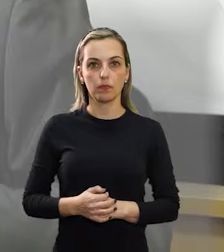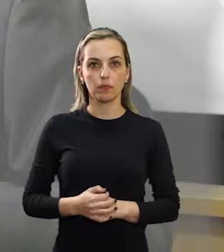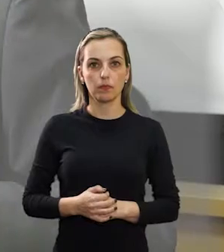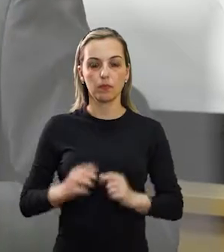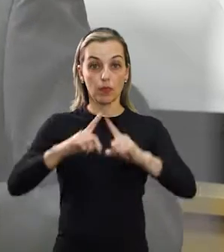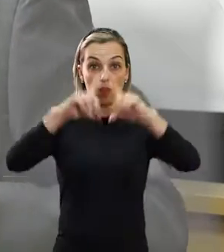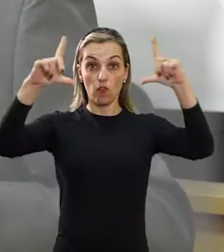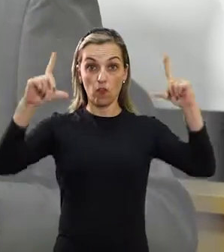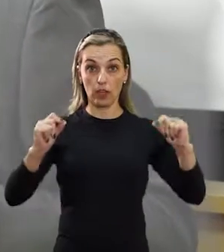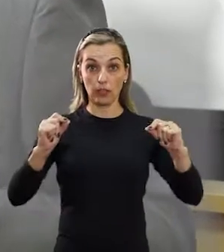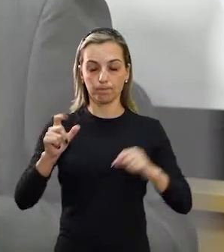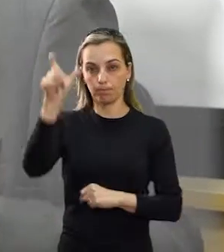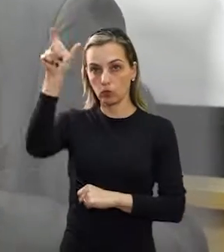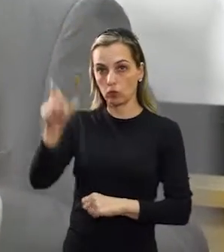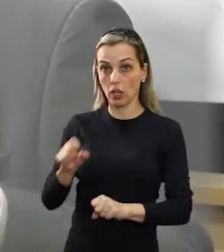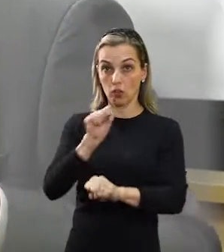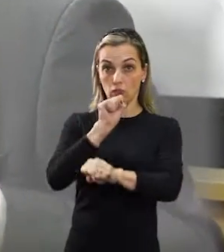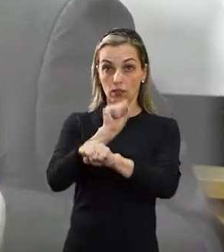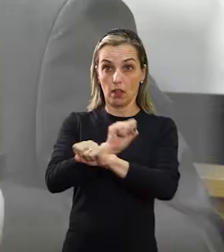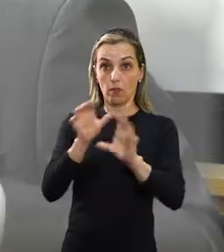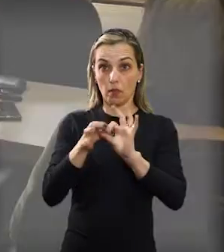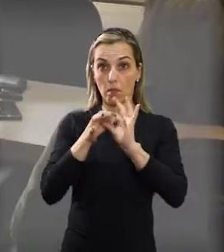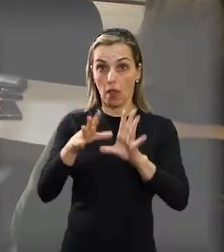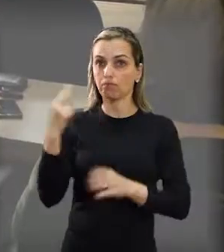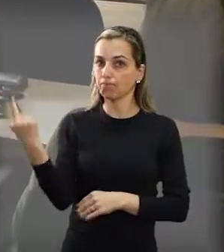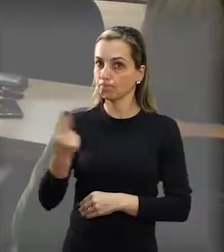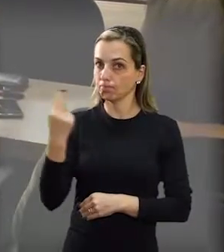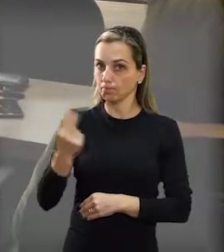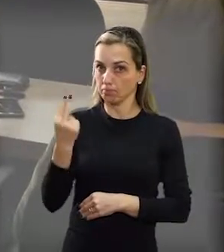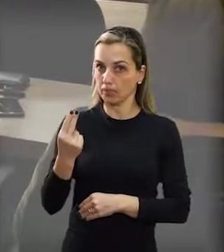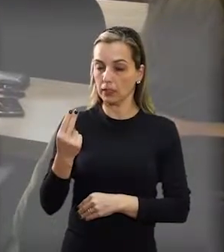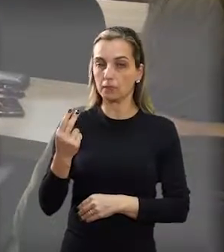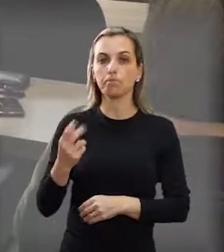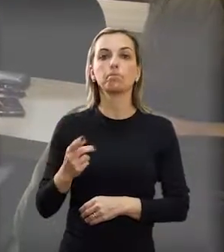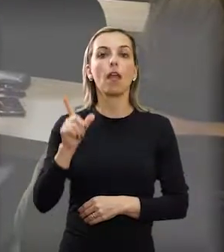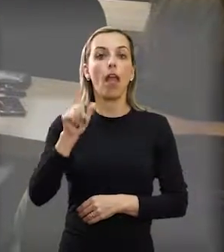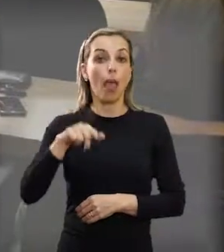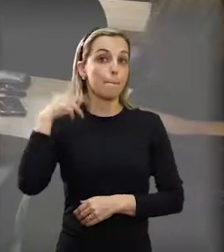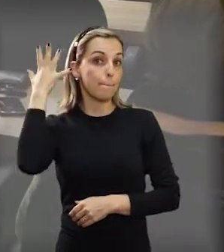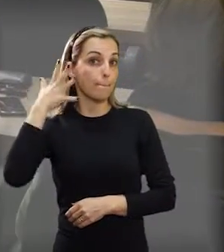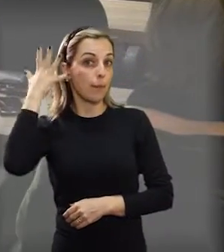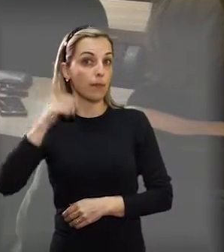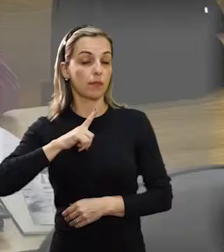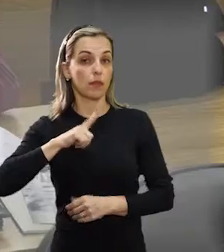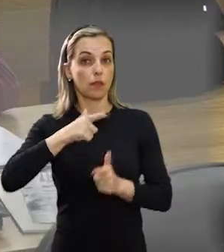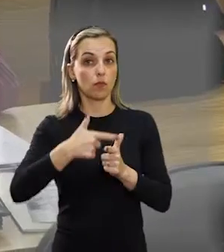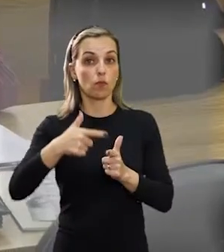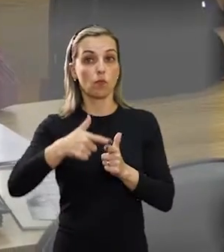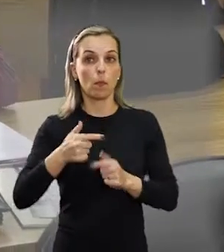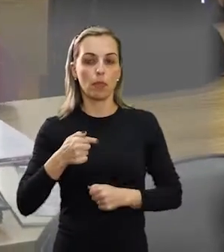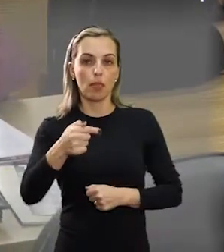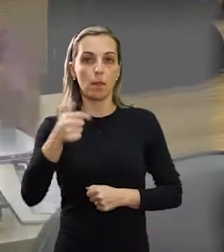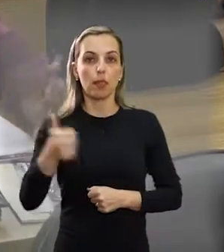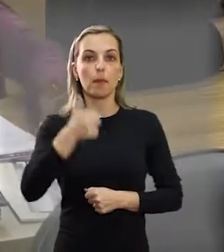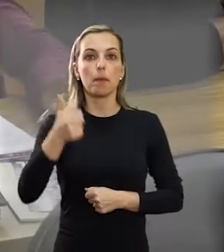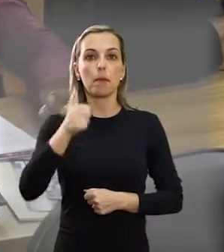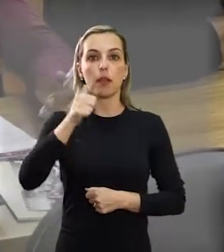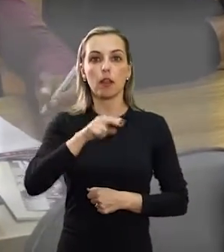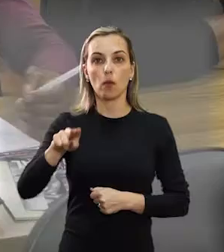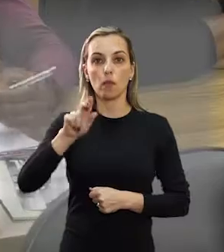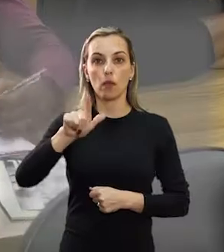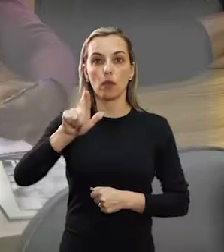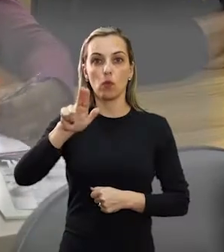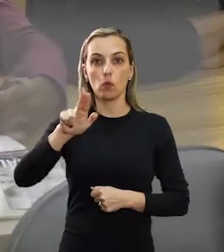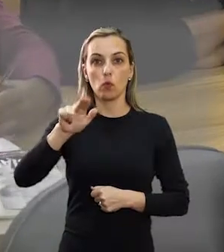A escravidão não dá liberdade a ninguém. Essa foi uma das frases ouvidas na abertura da primeira semana Luiz